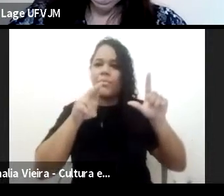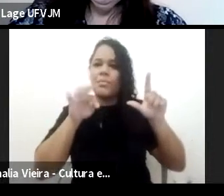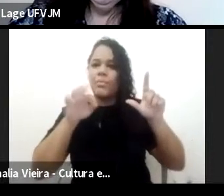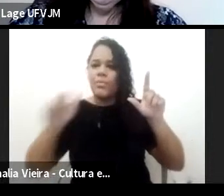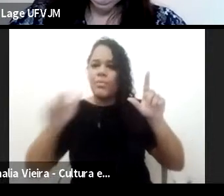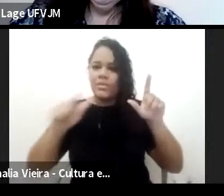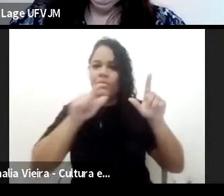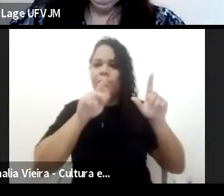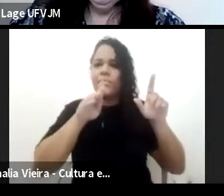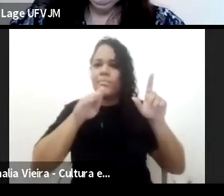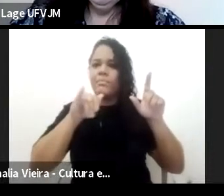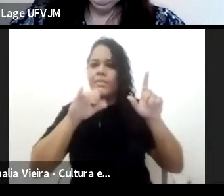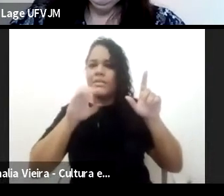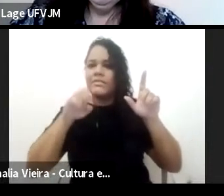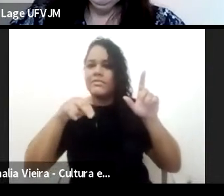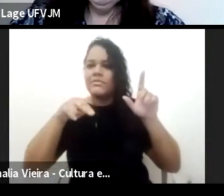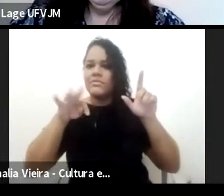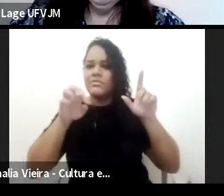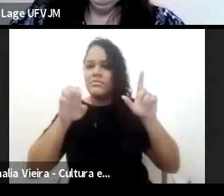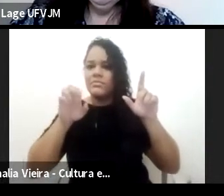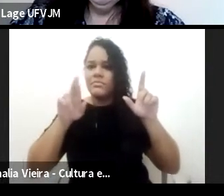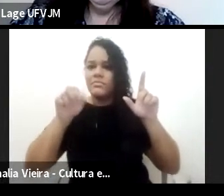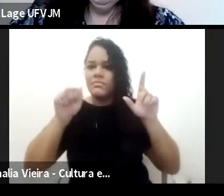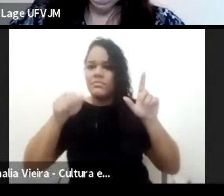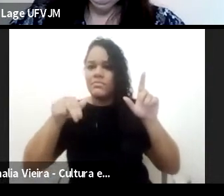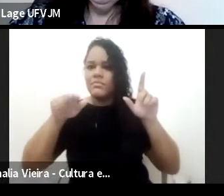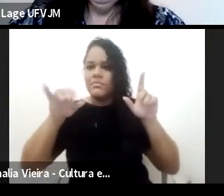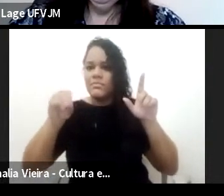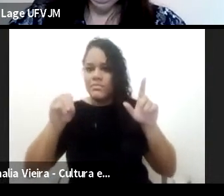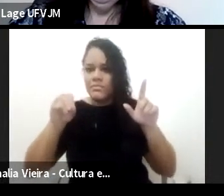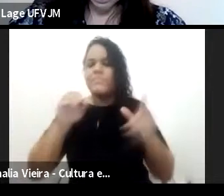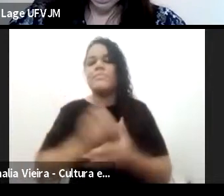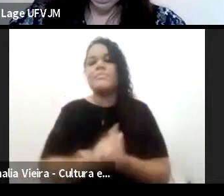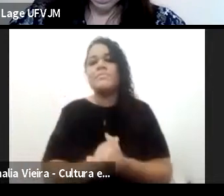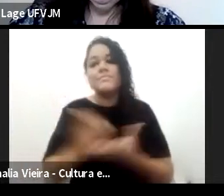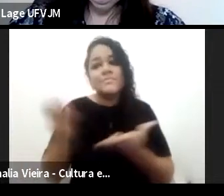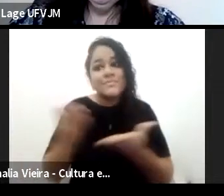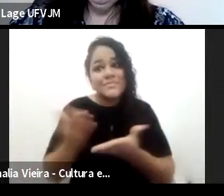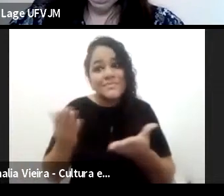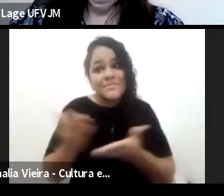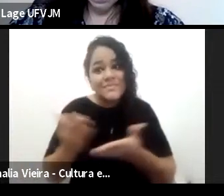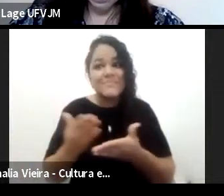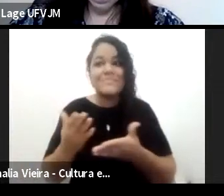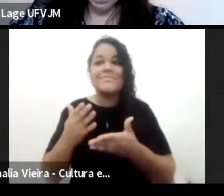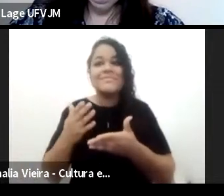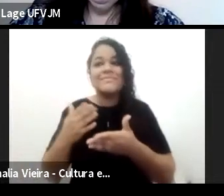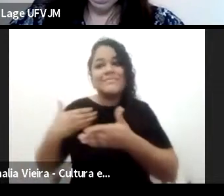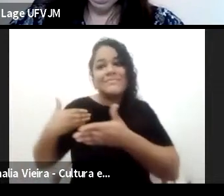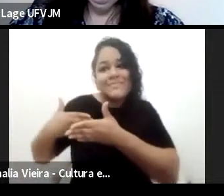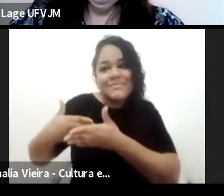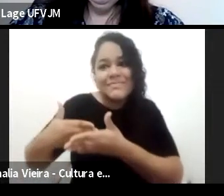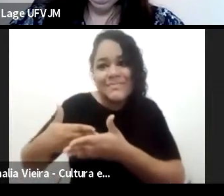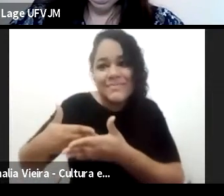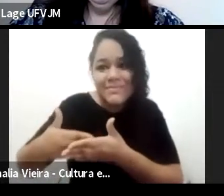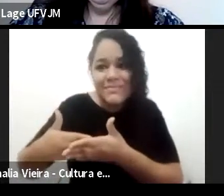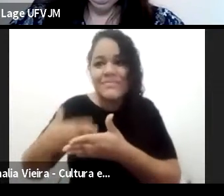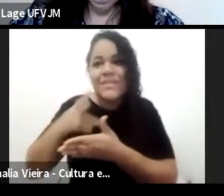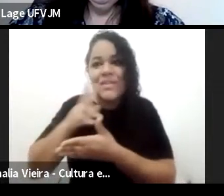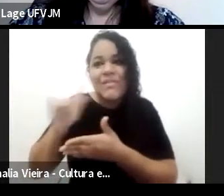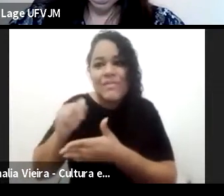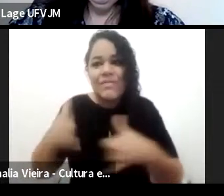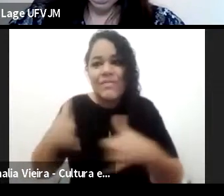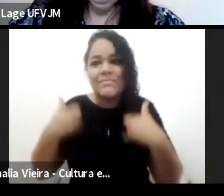estamos agora nos aproximando de uma das principais efemérides do Brasil nas últimas décadas, que